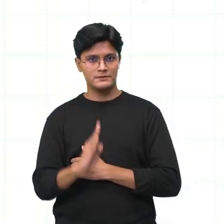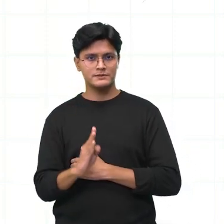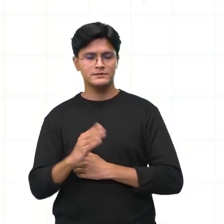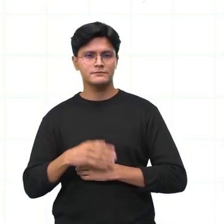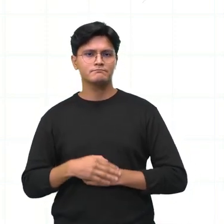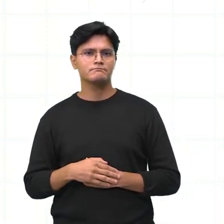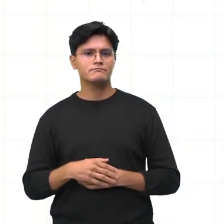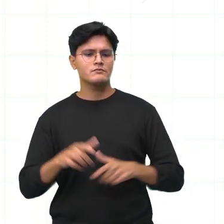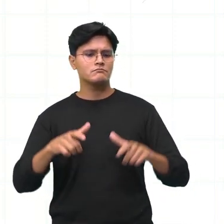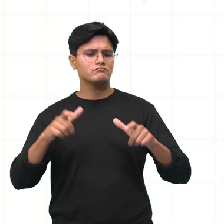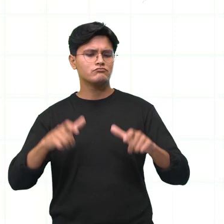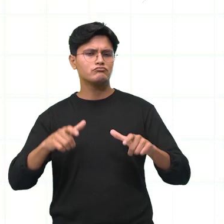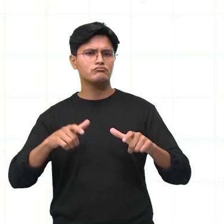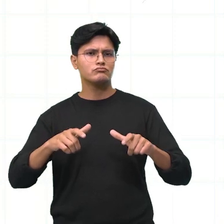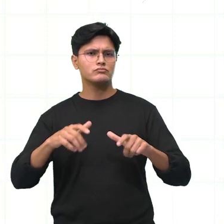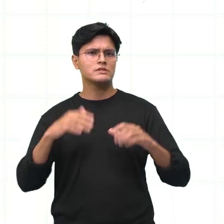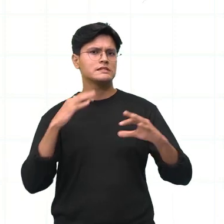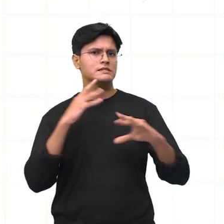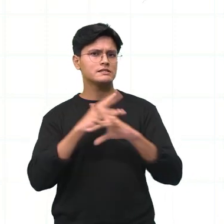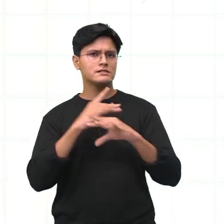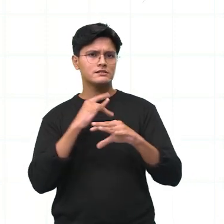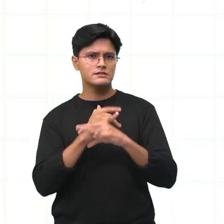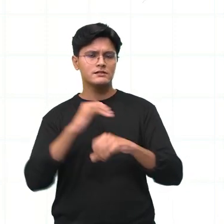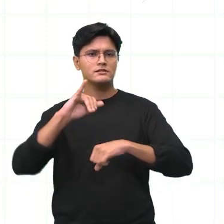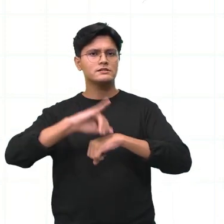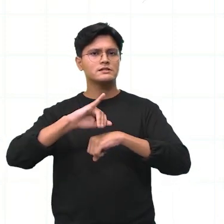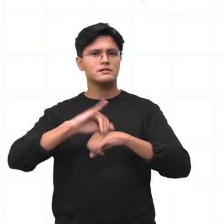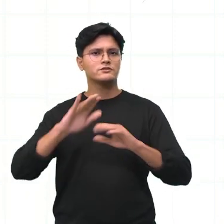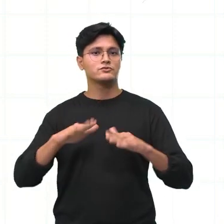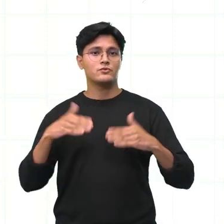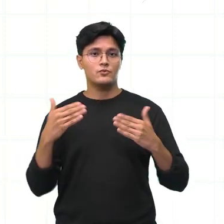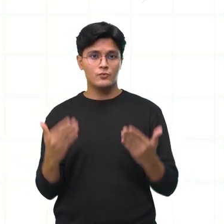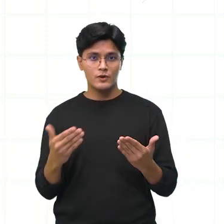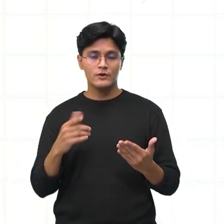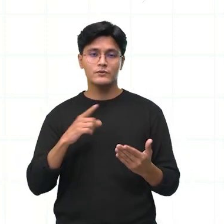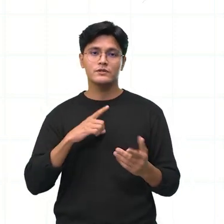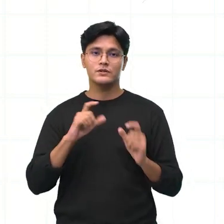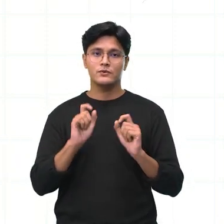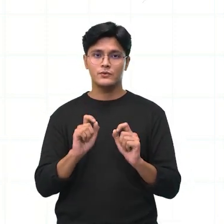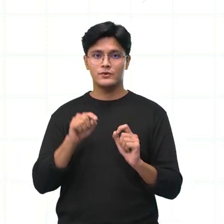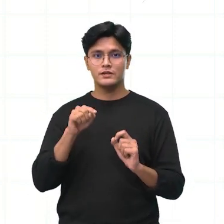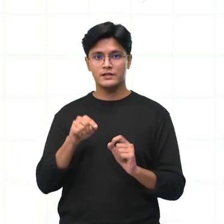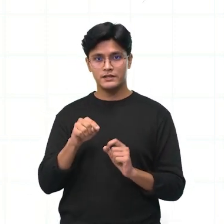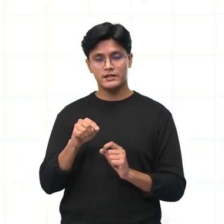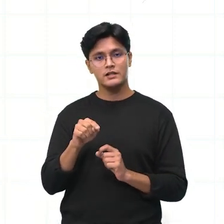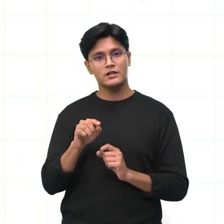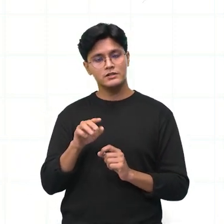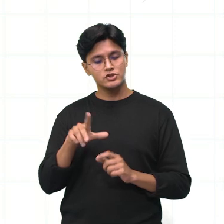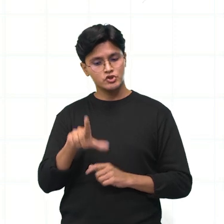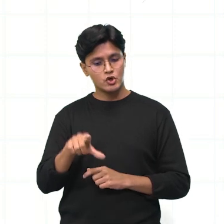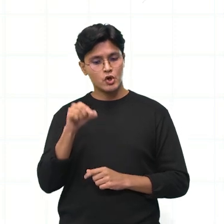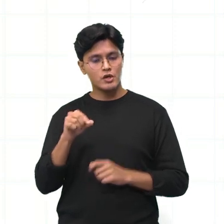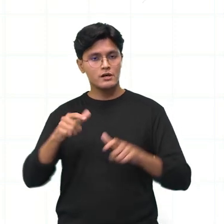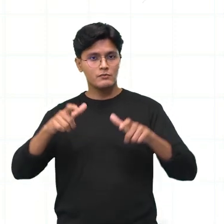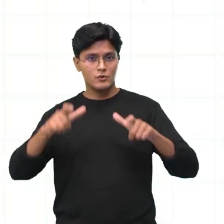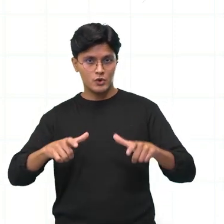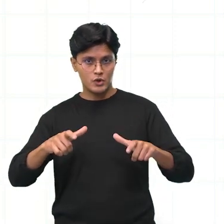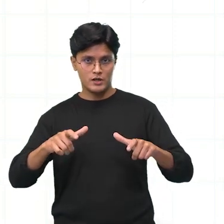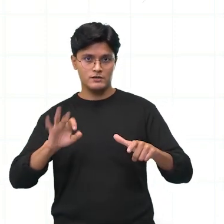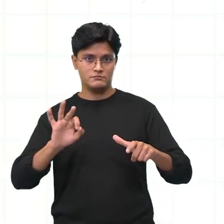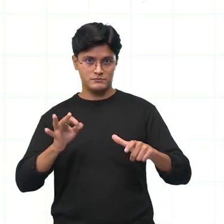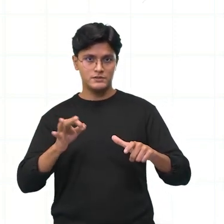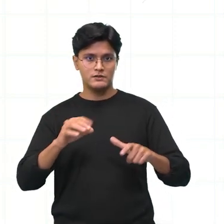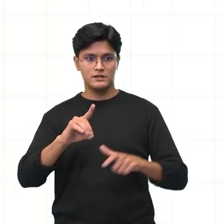essa cidade? Nós delimitamos, né? Nós temos um tema e nós tivemos uma delimitação. O que é essa